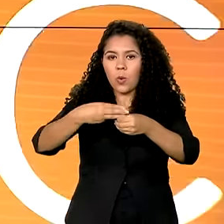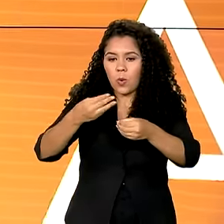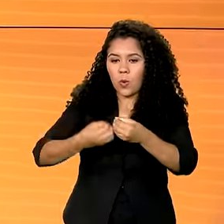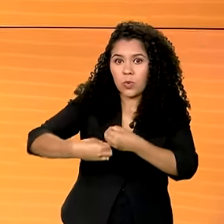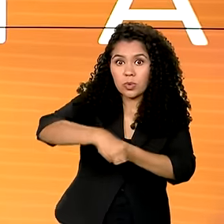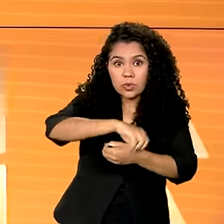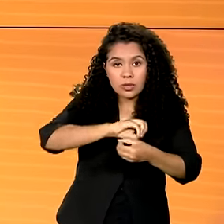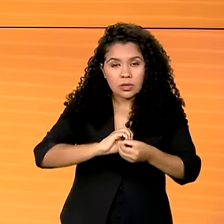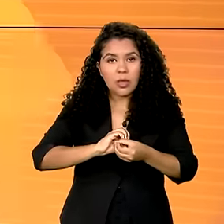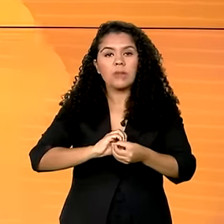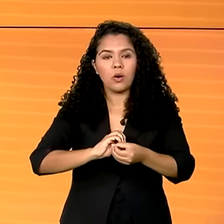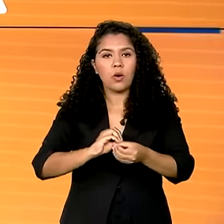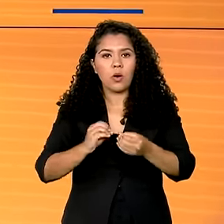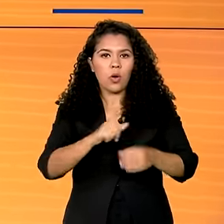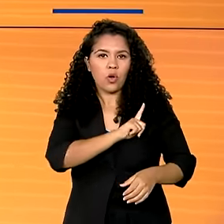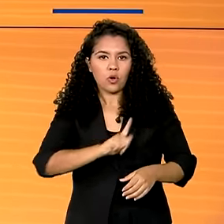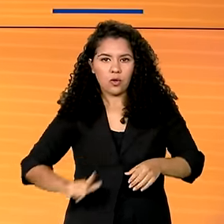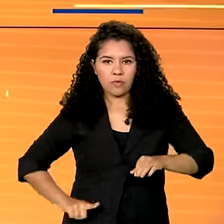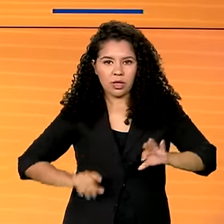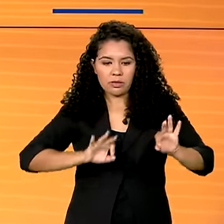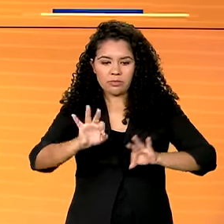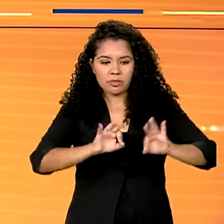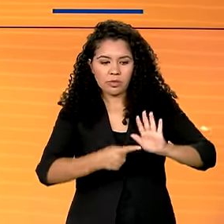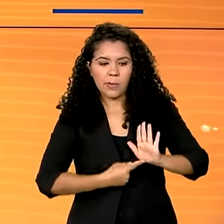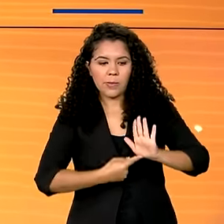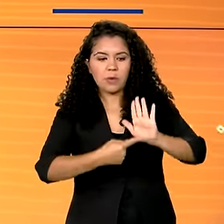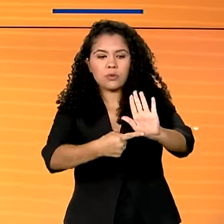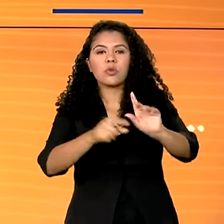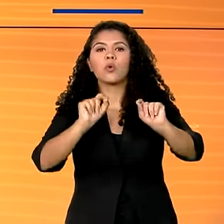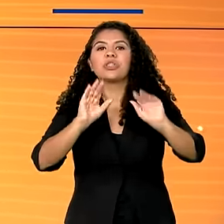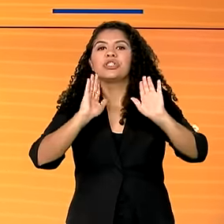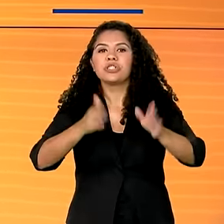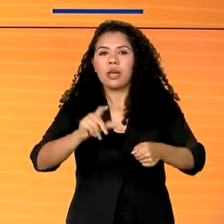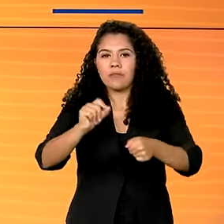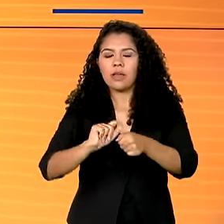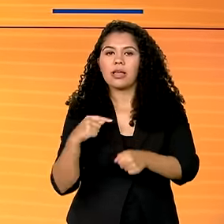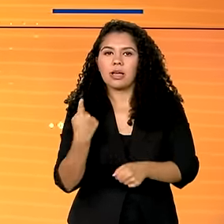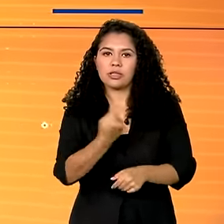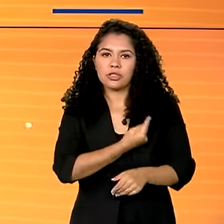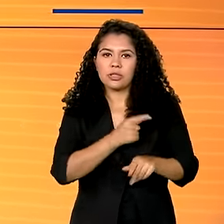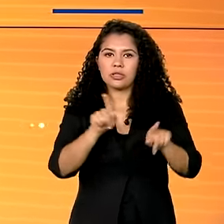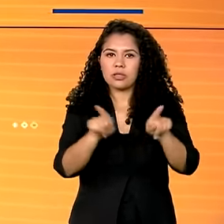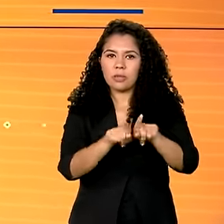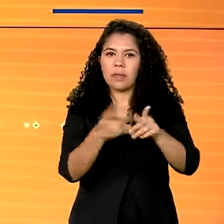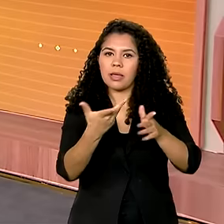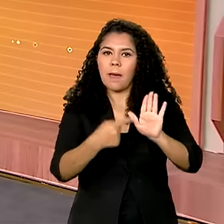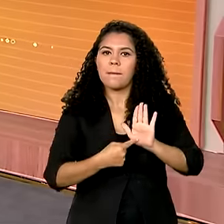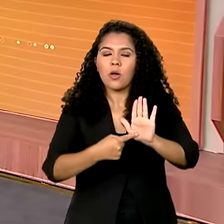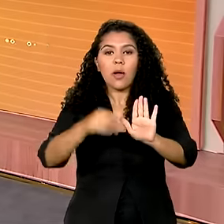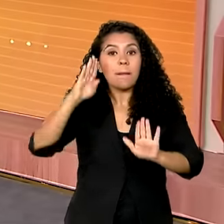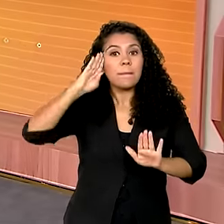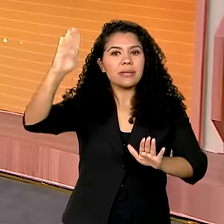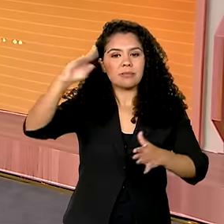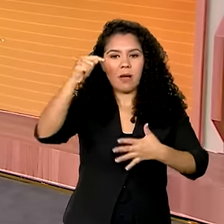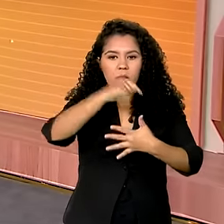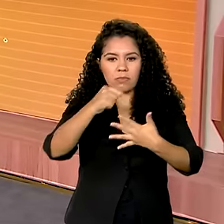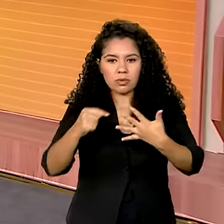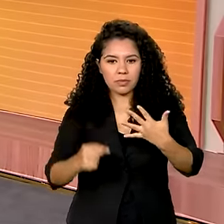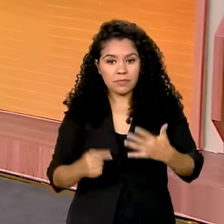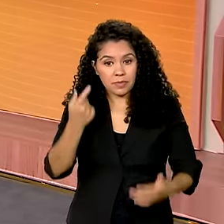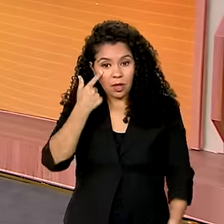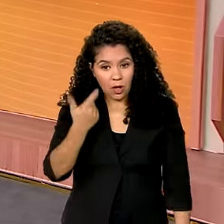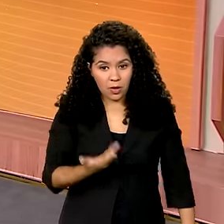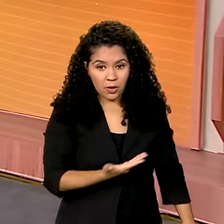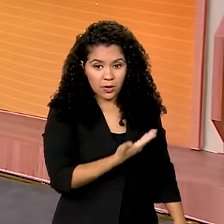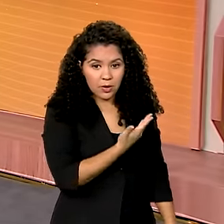apresentou um balanço do que foi feito até agora e a gente separou alguns destaques para mostrar para vocês. Vamos dar uma olhada. Você vê aqui no telão,